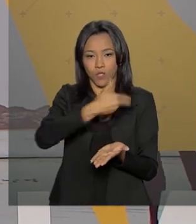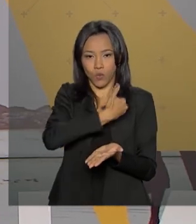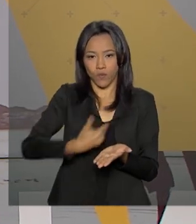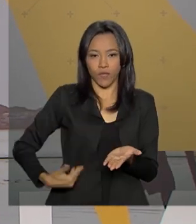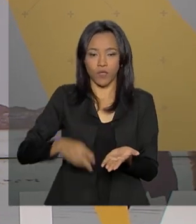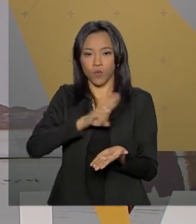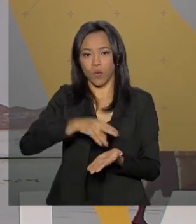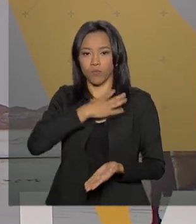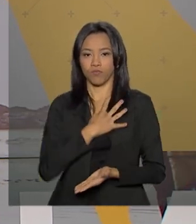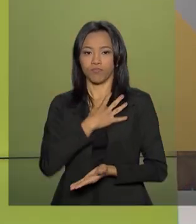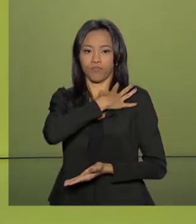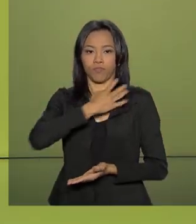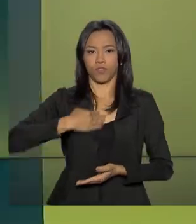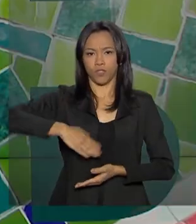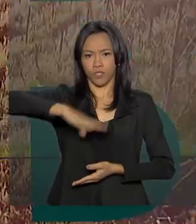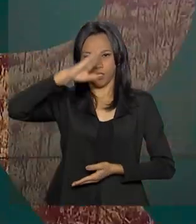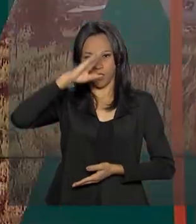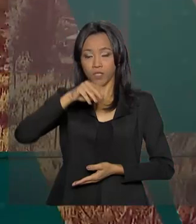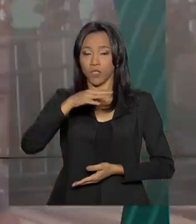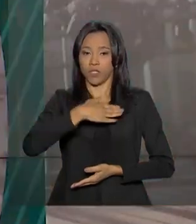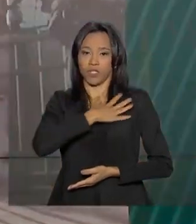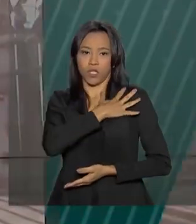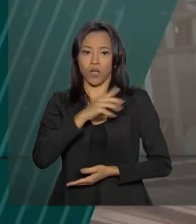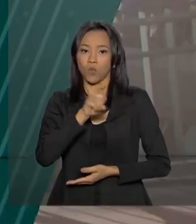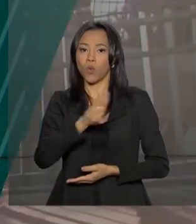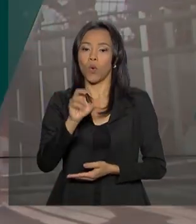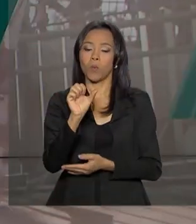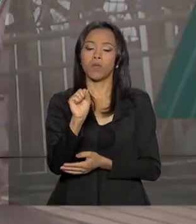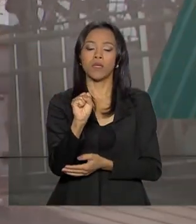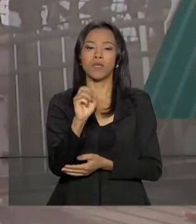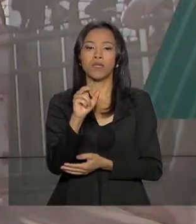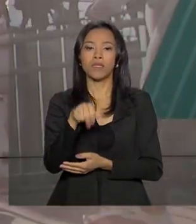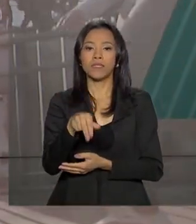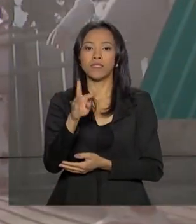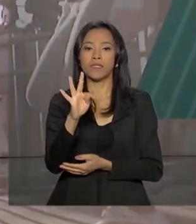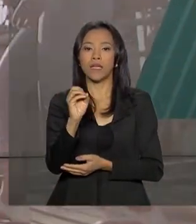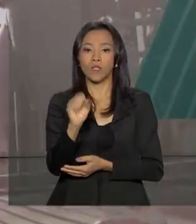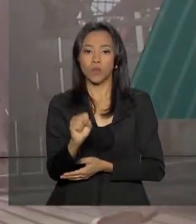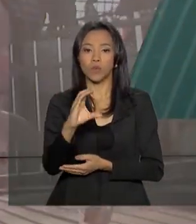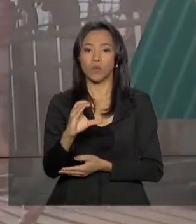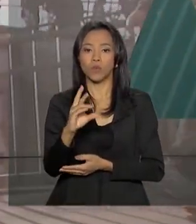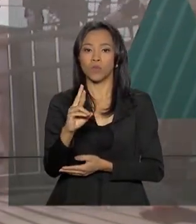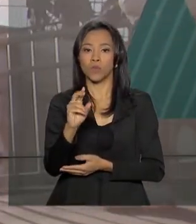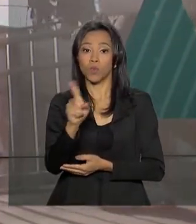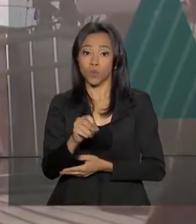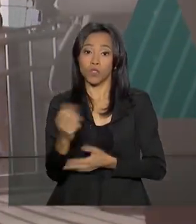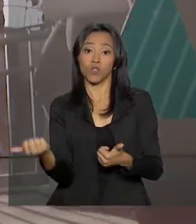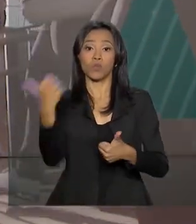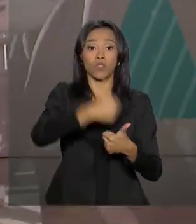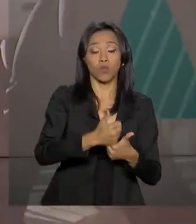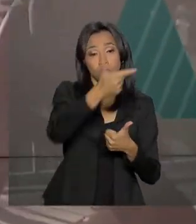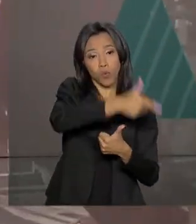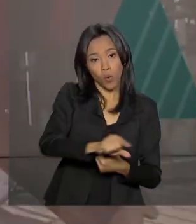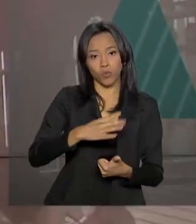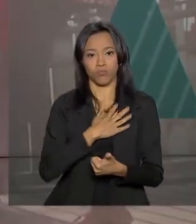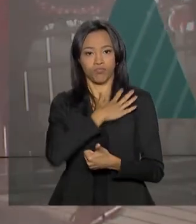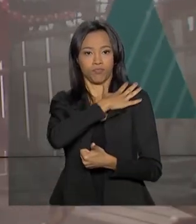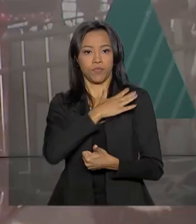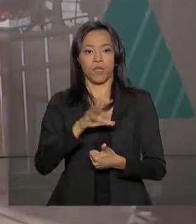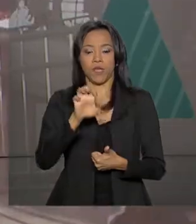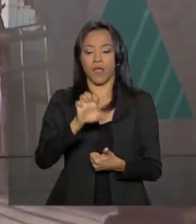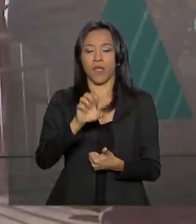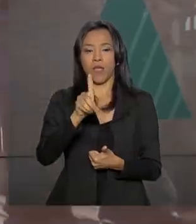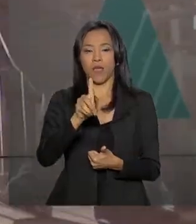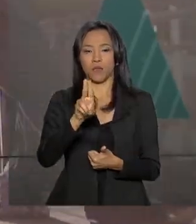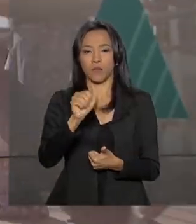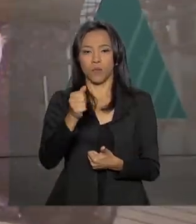Carlos Alberto do Santos Cruz. Para o lugar dele, foi nomeado General de Exército Luiz Eduardo Ramos Batista Pereira. A saída do